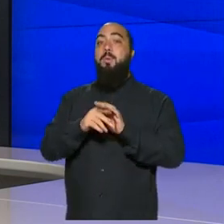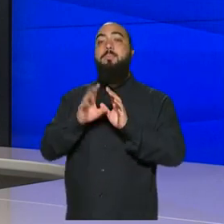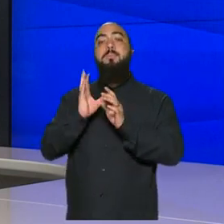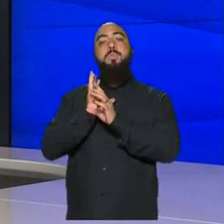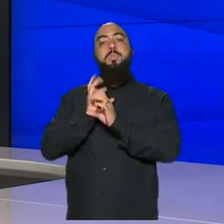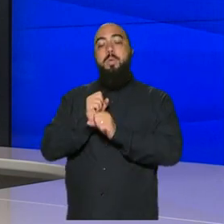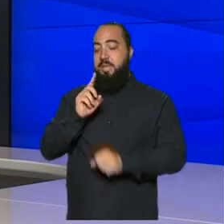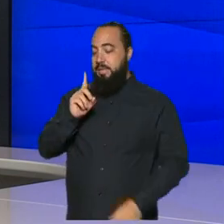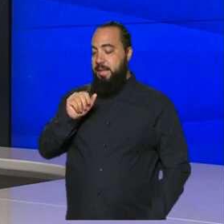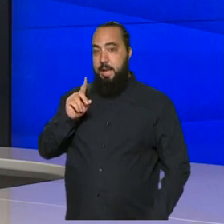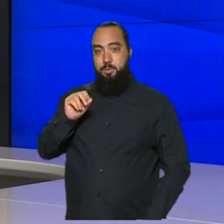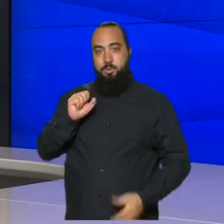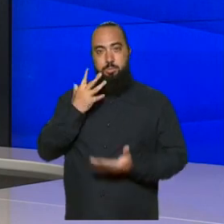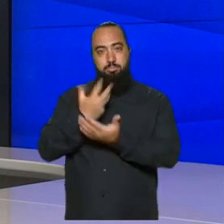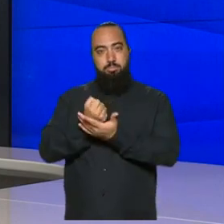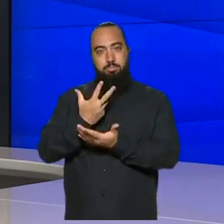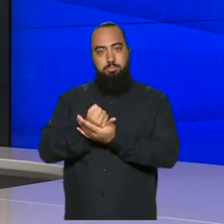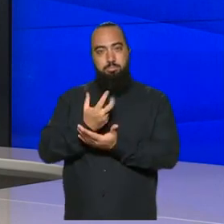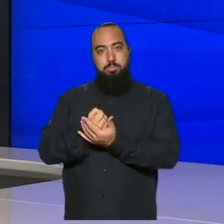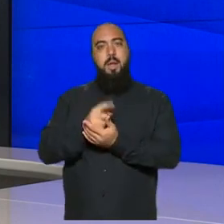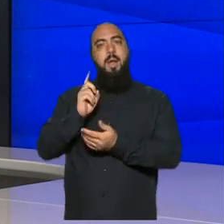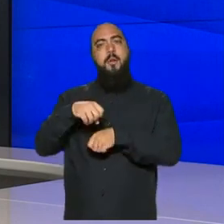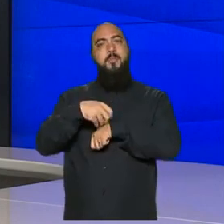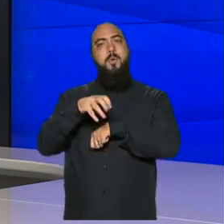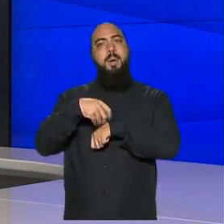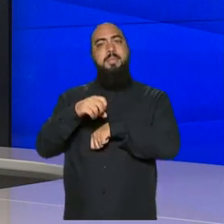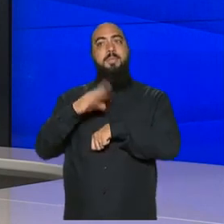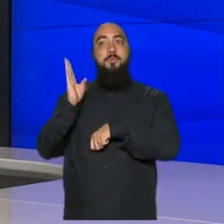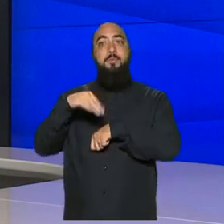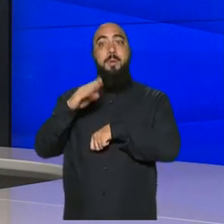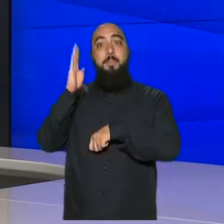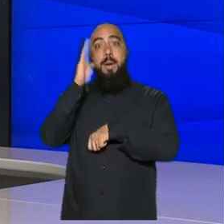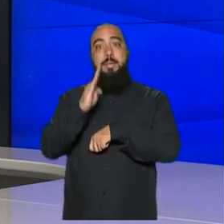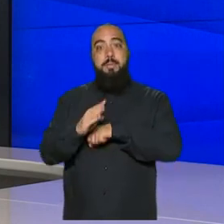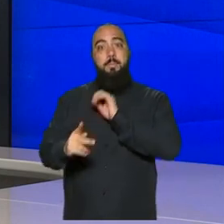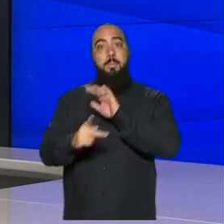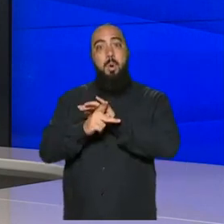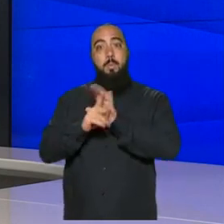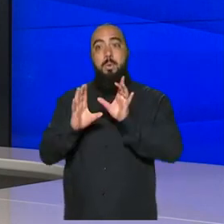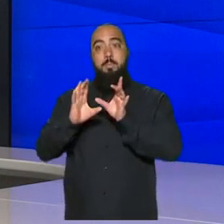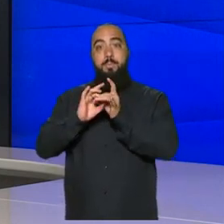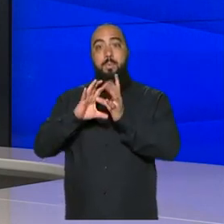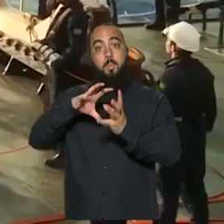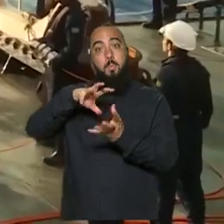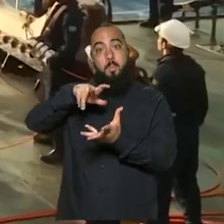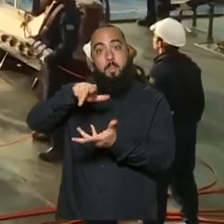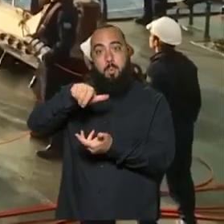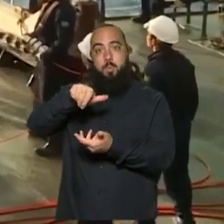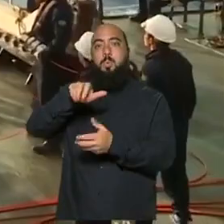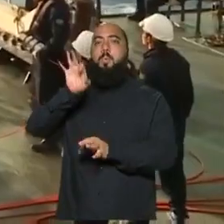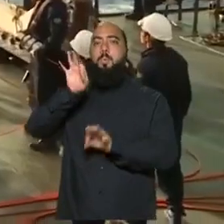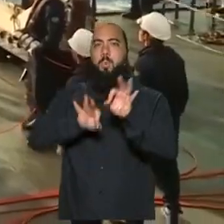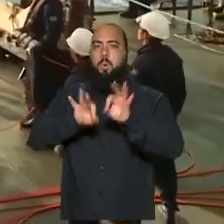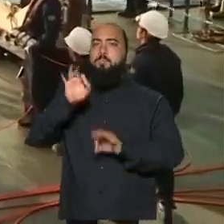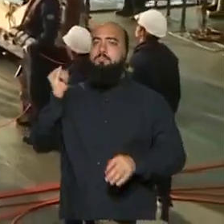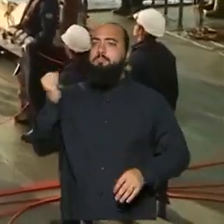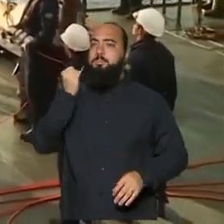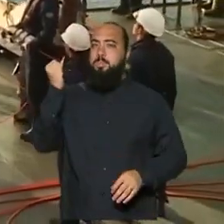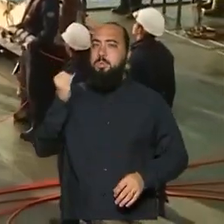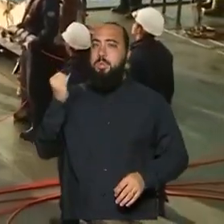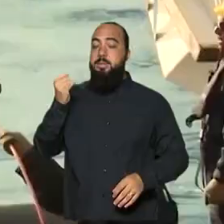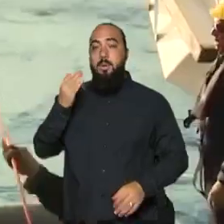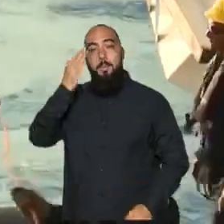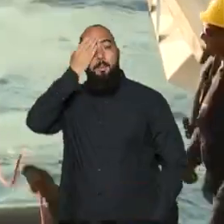variáveis oceânicas essenciais para o Brasil e em cooperação com o resto do mundo. Projetos importantes como o